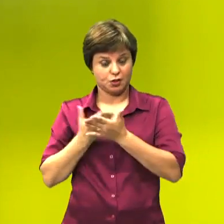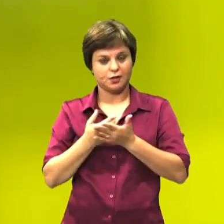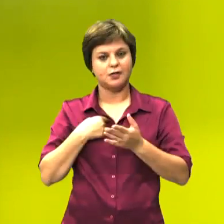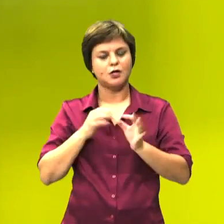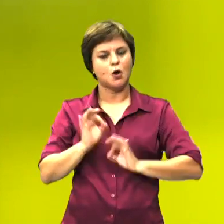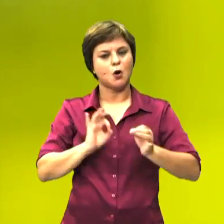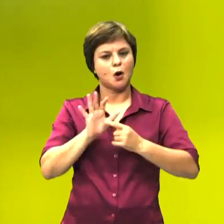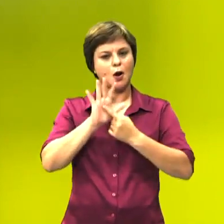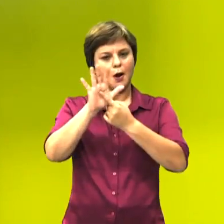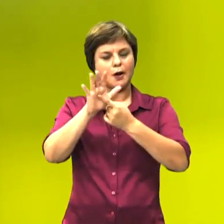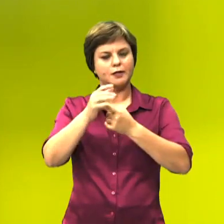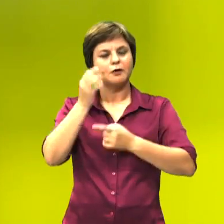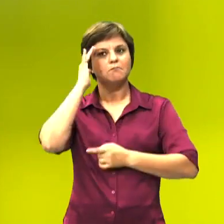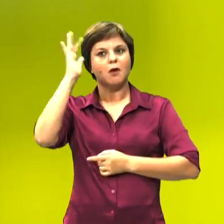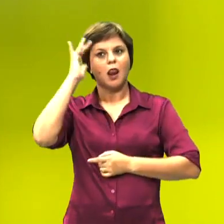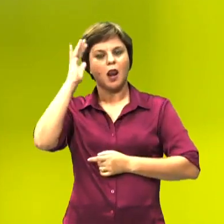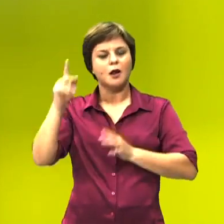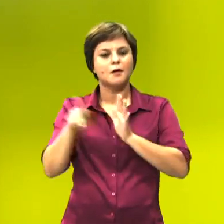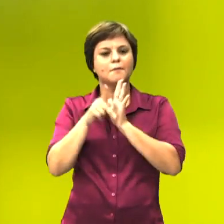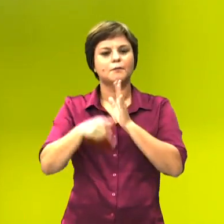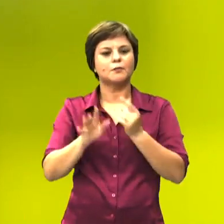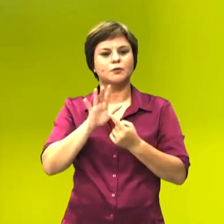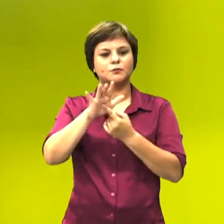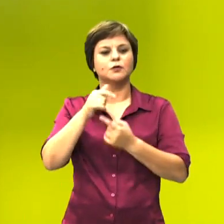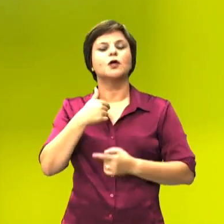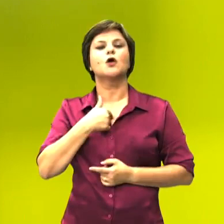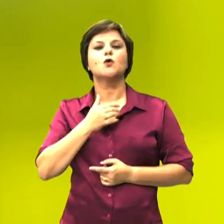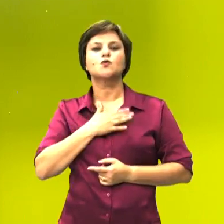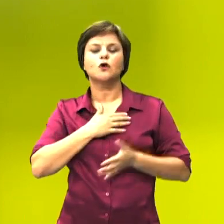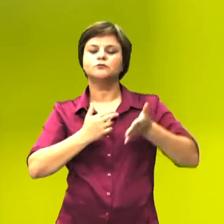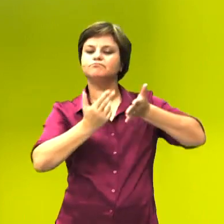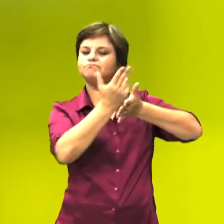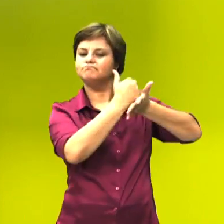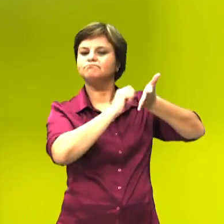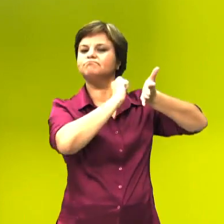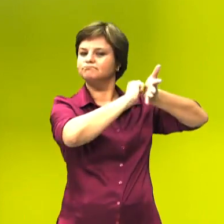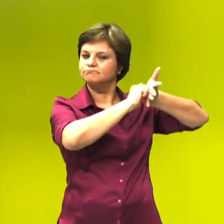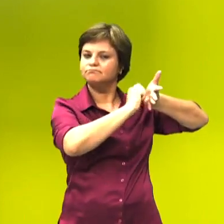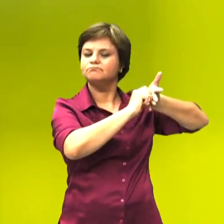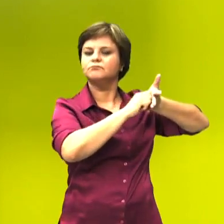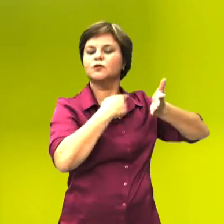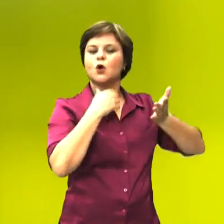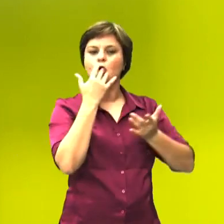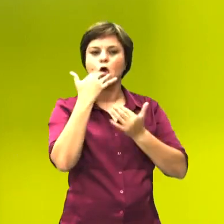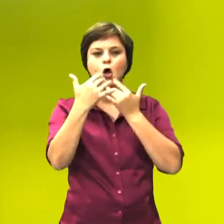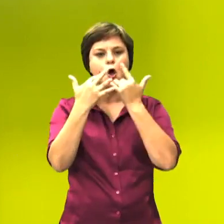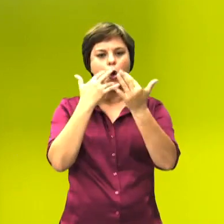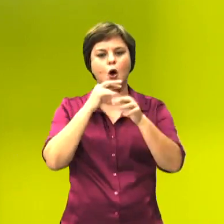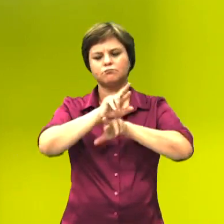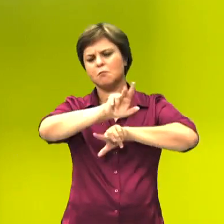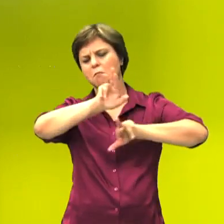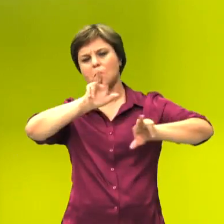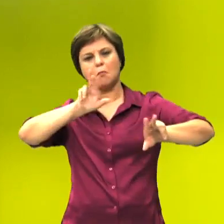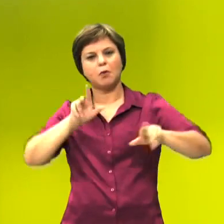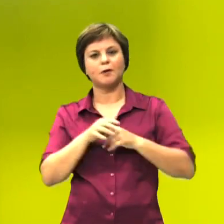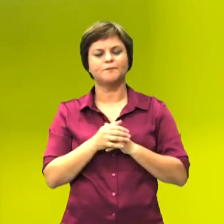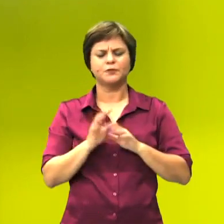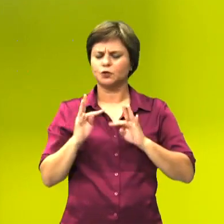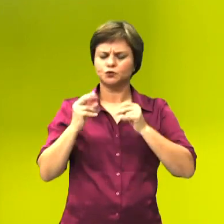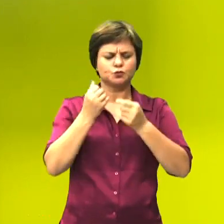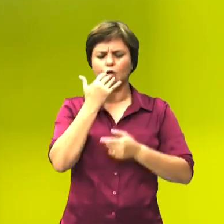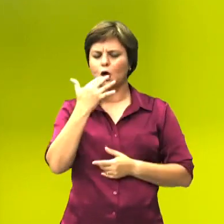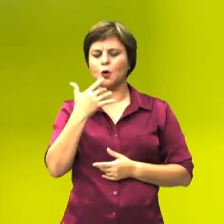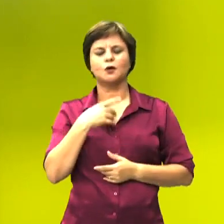preparei um mapa mental num quadro. Eu gosto muito de quadro ainda, e eu gosto de cores demais da conta. Tudo que é